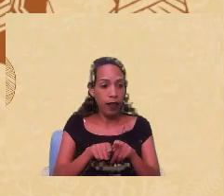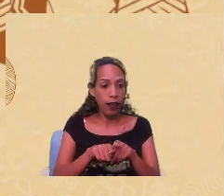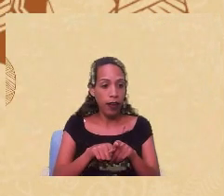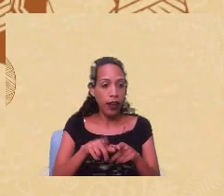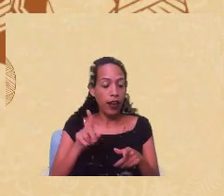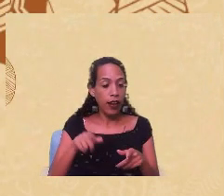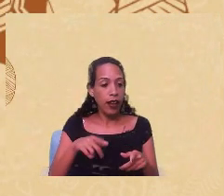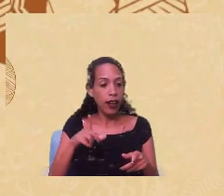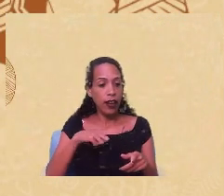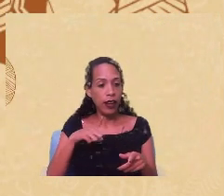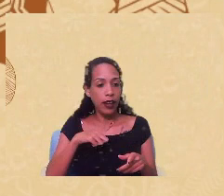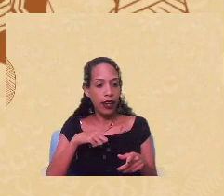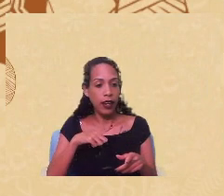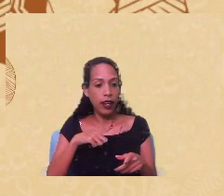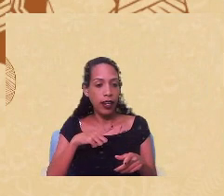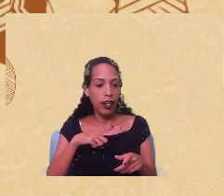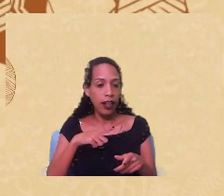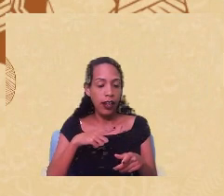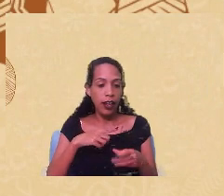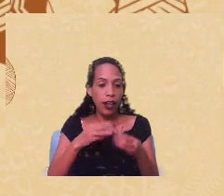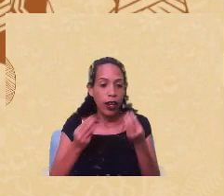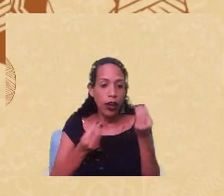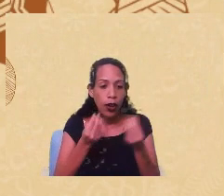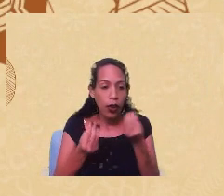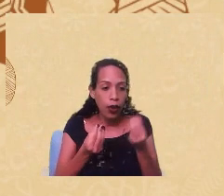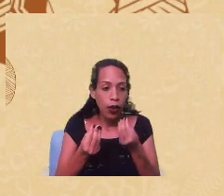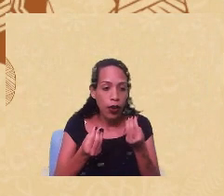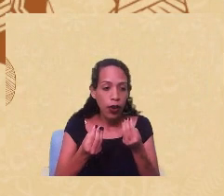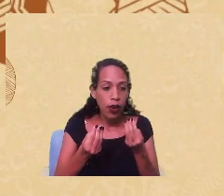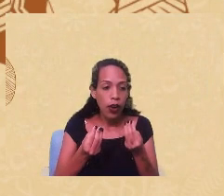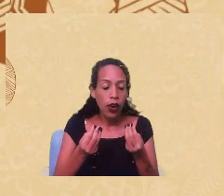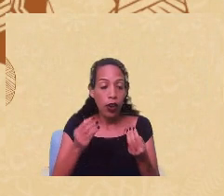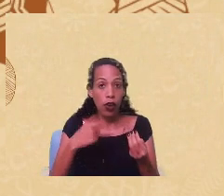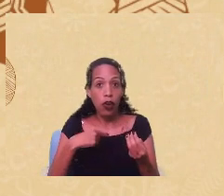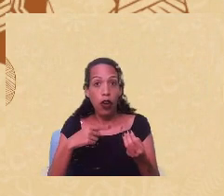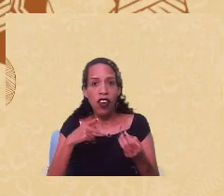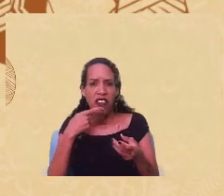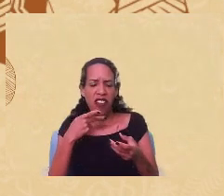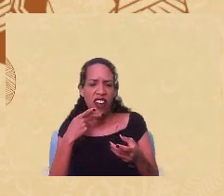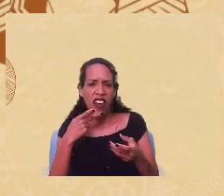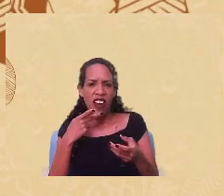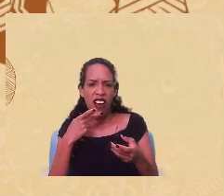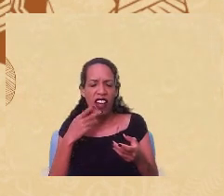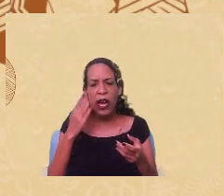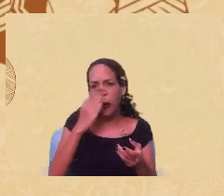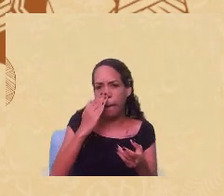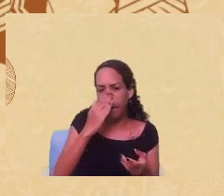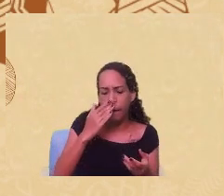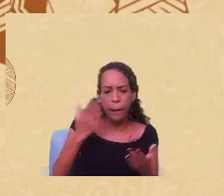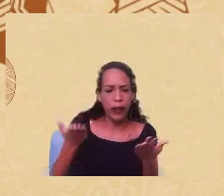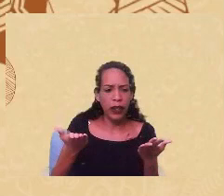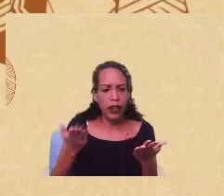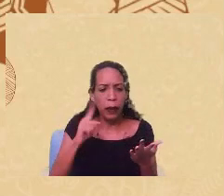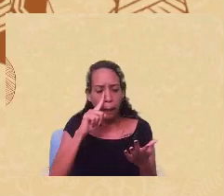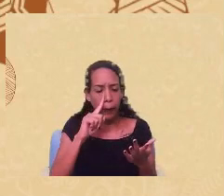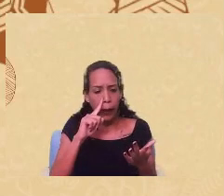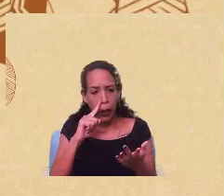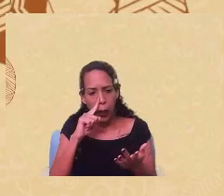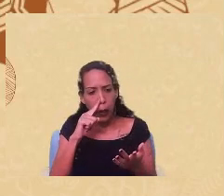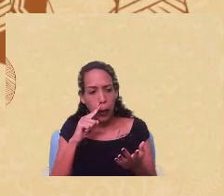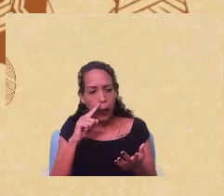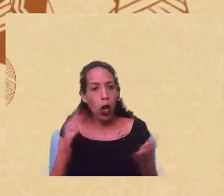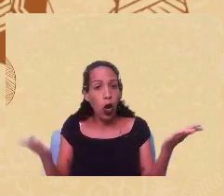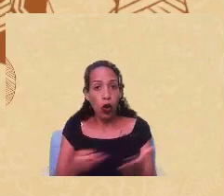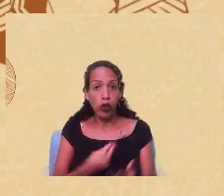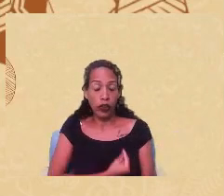perigosa. Eu ia usar uma palavra que não vou usar, mas a que se prostitui, a que é perigosa. E a gente vive hoje um tempo que